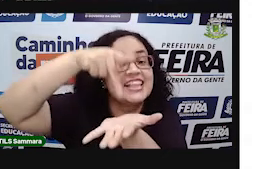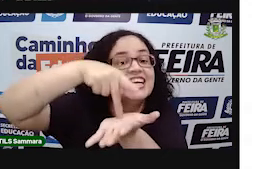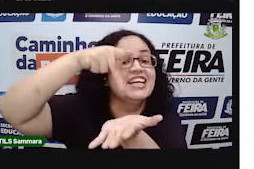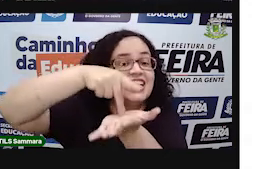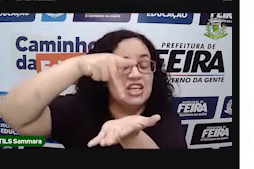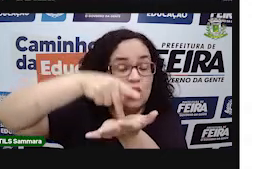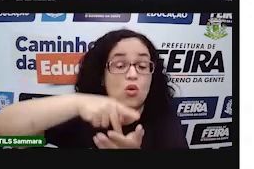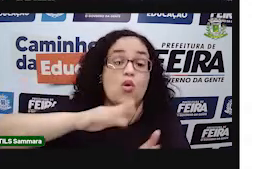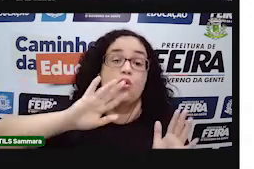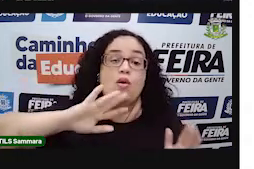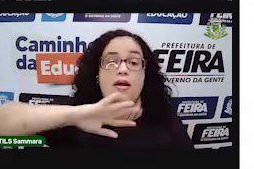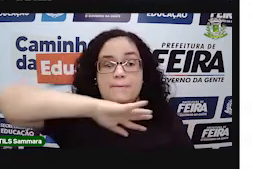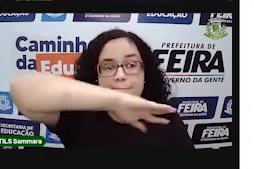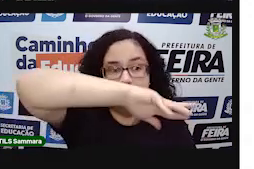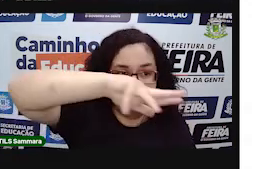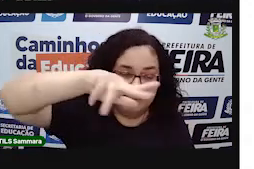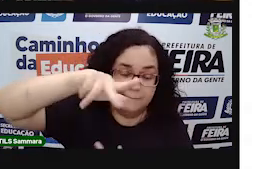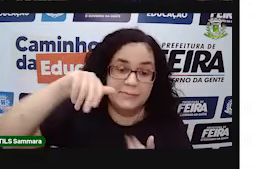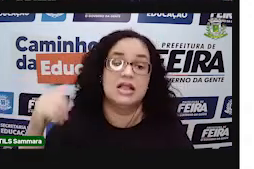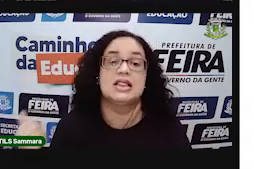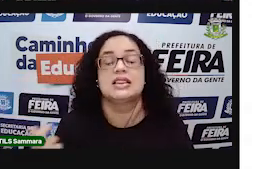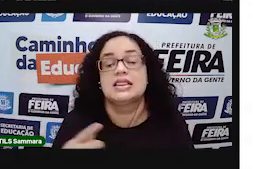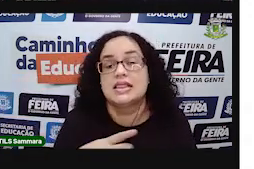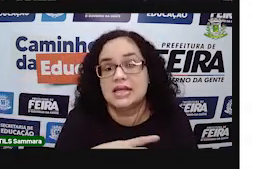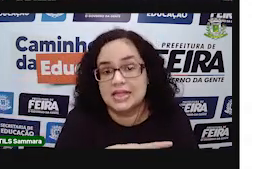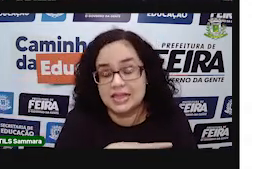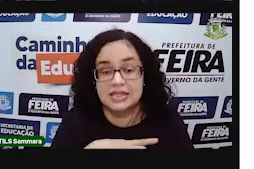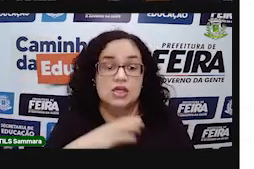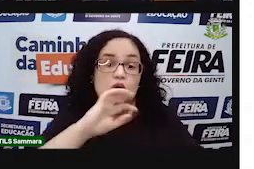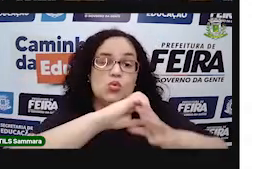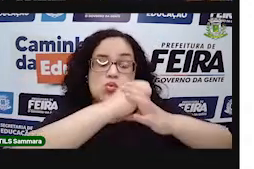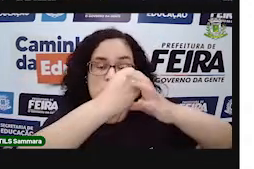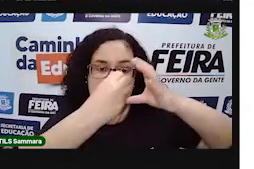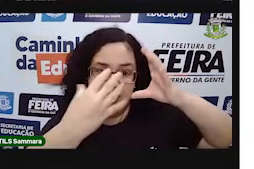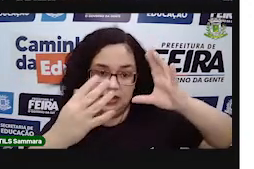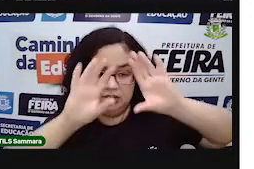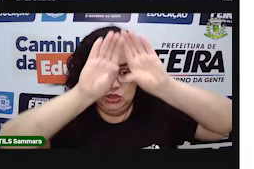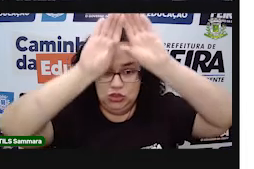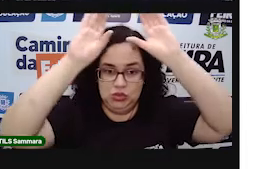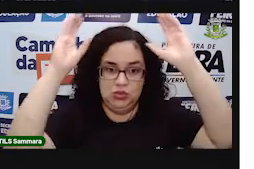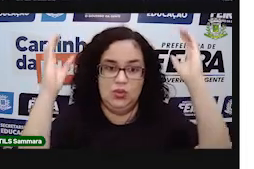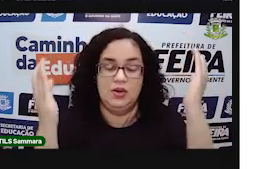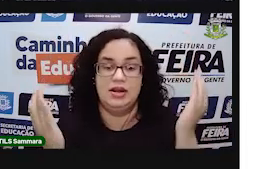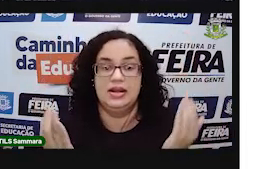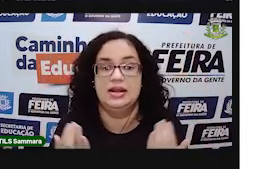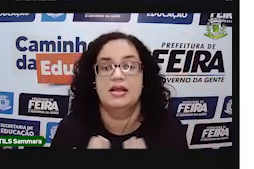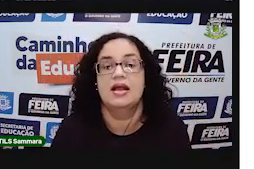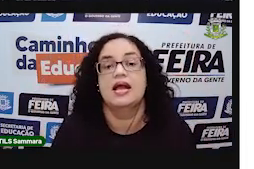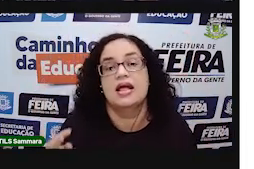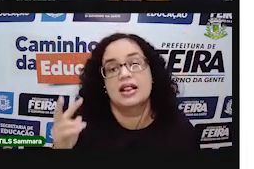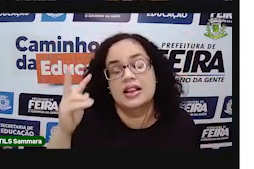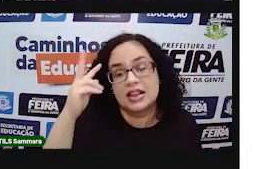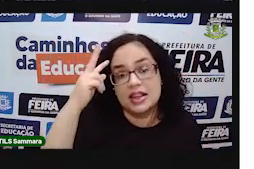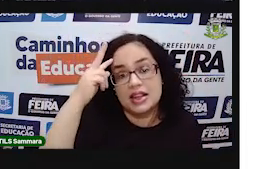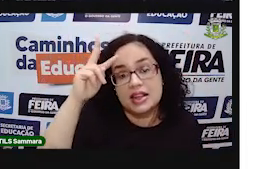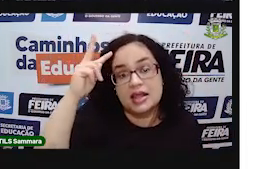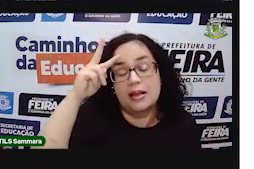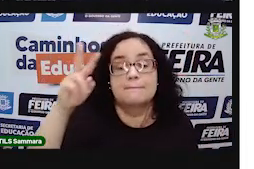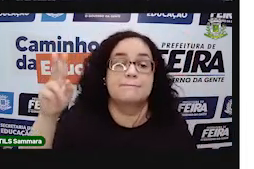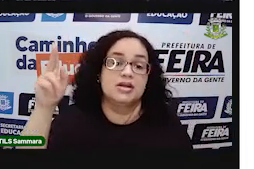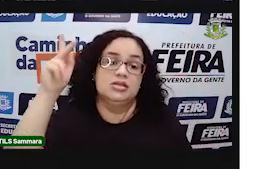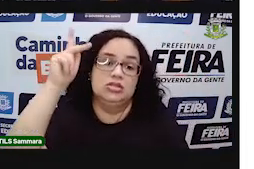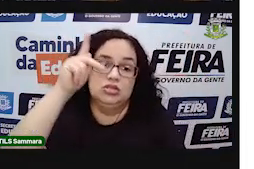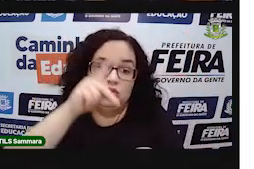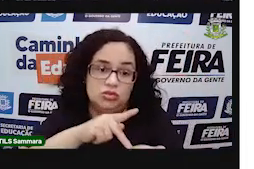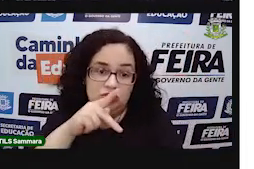Verdadeiro! O planeta Terra tem a característica de uma esfera. Lembra que eu falei? Na verdade, o